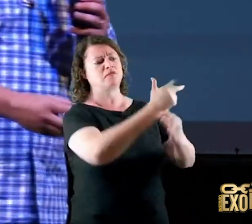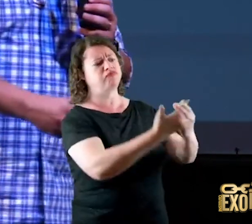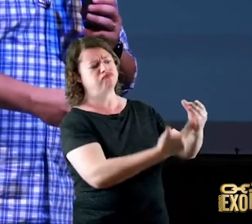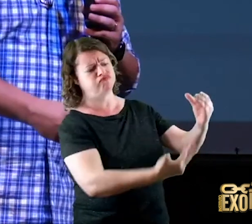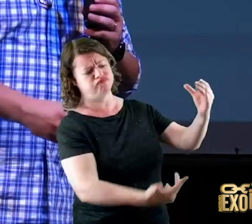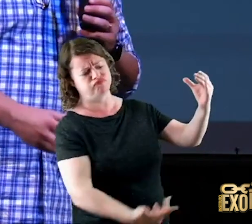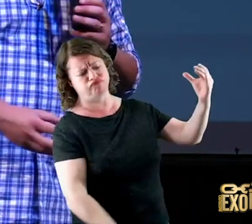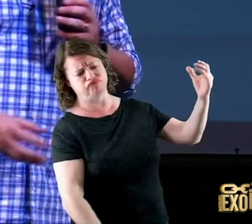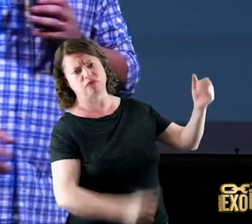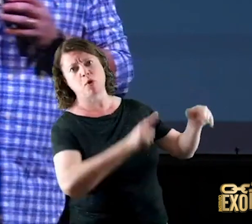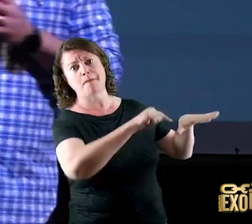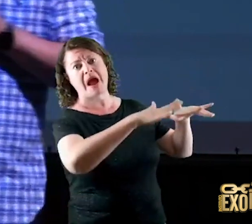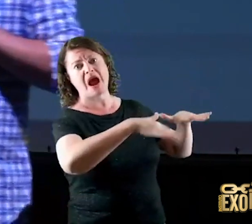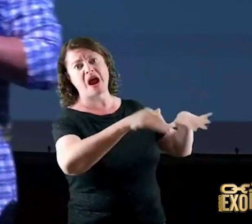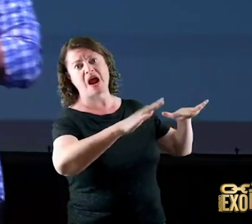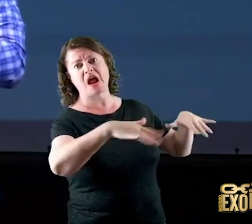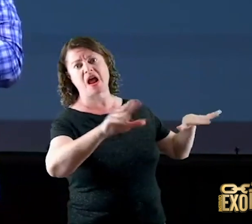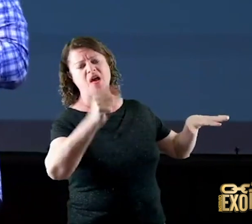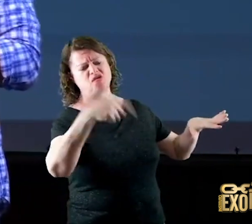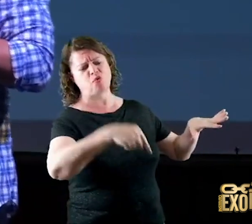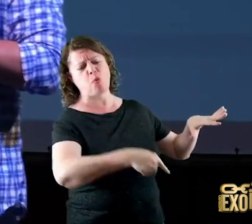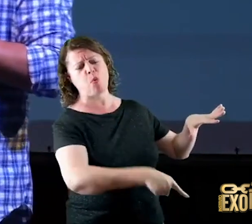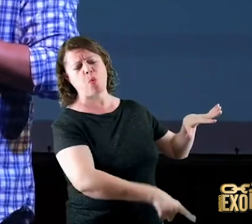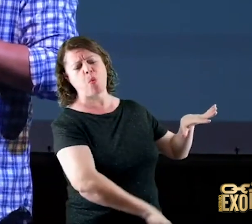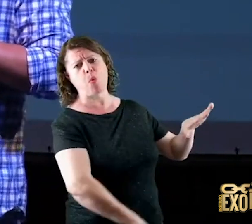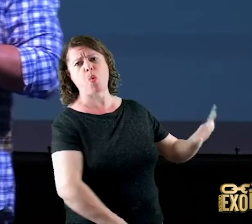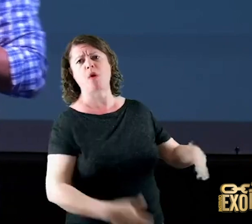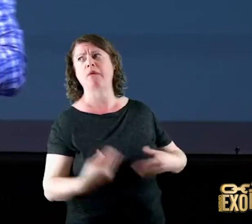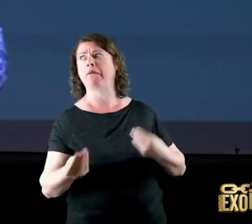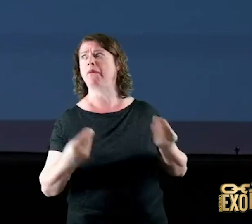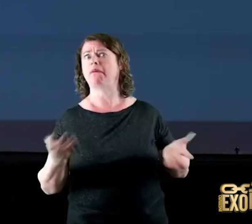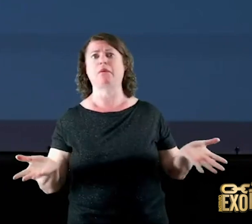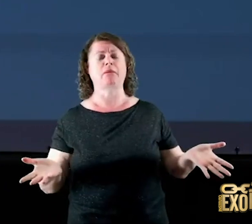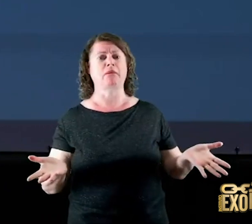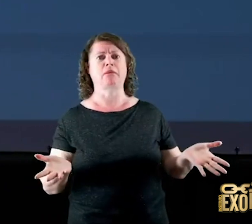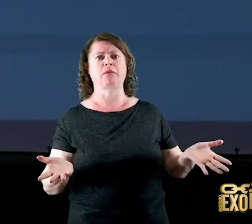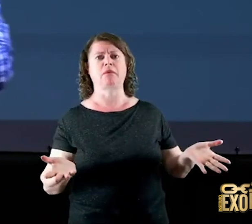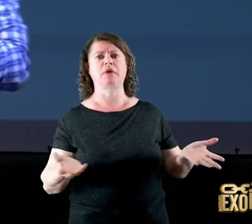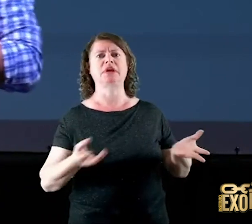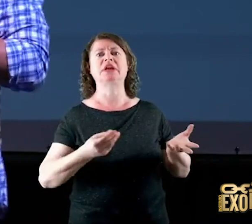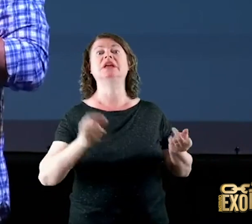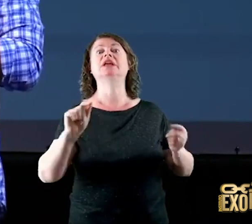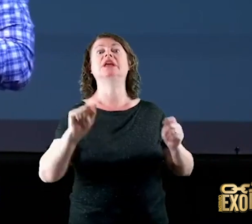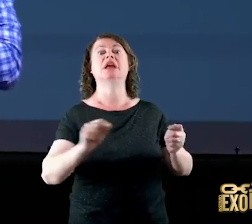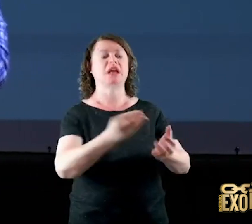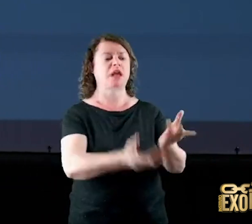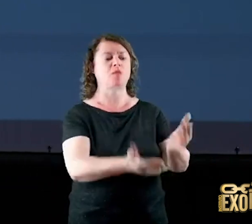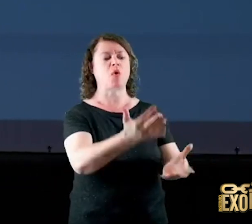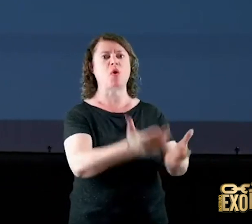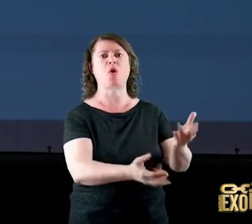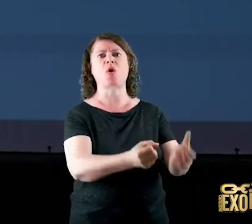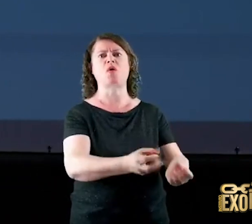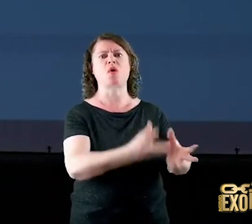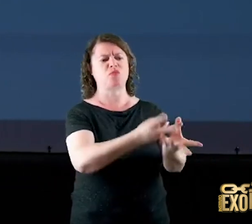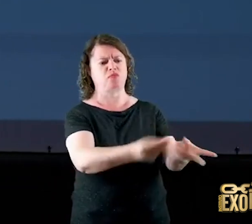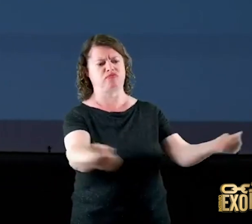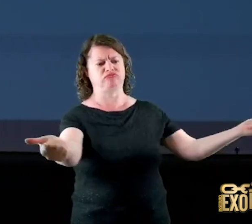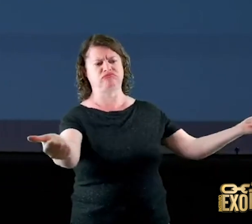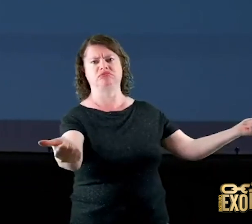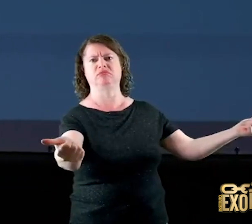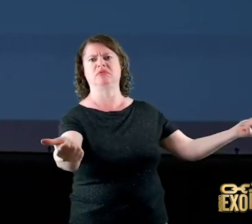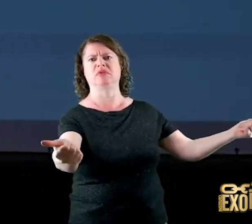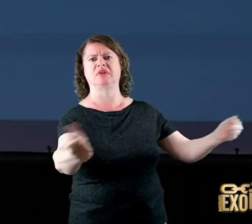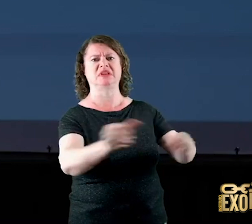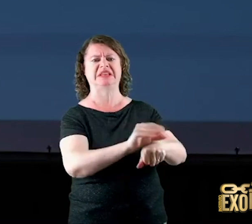Apocalipse capítulo 1 diz assim a morte vai dar os seus mortos o inferno vai dar os seus mortos